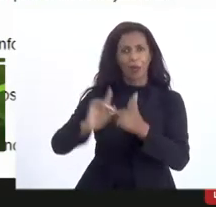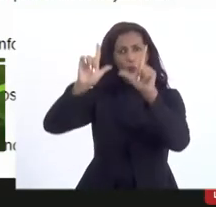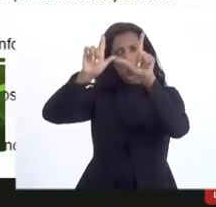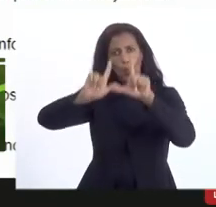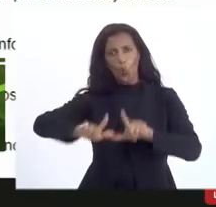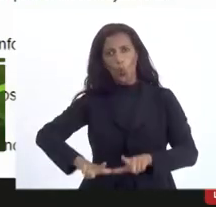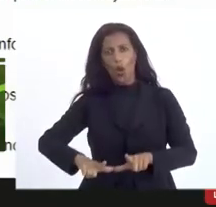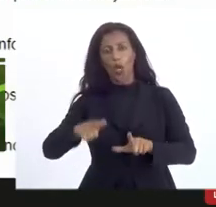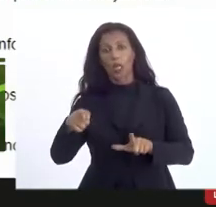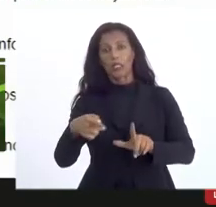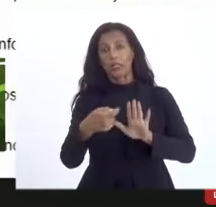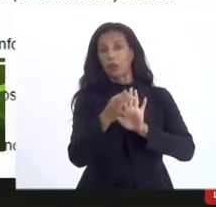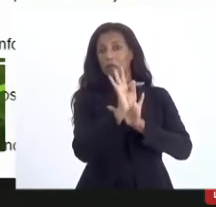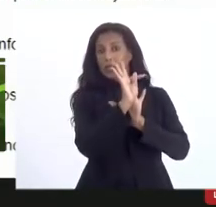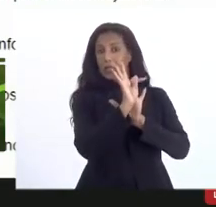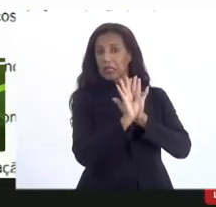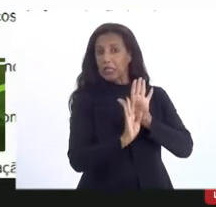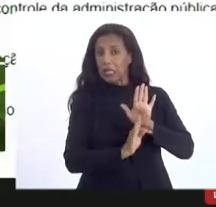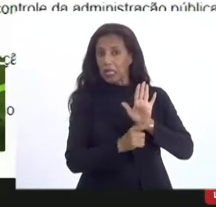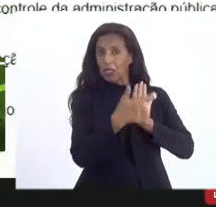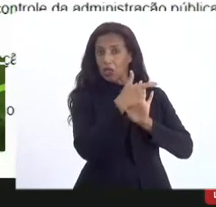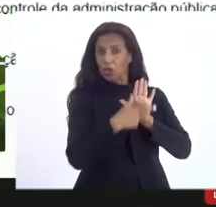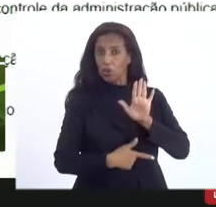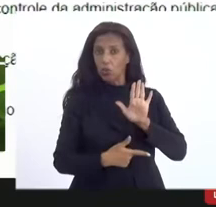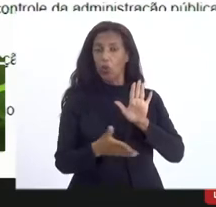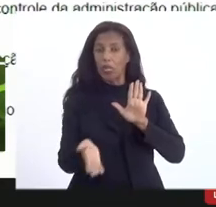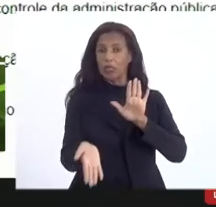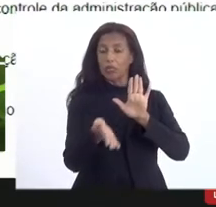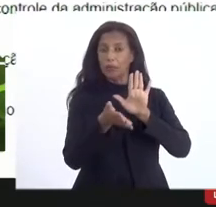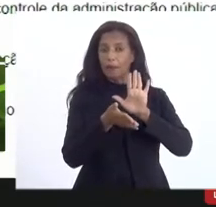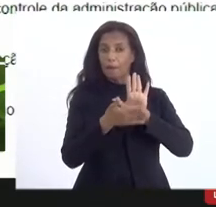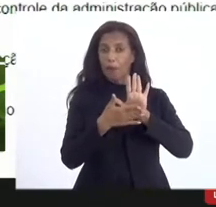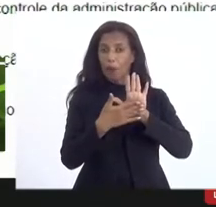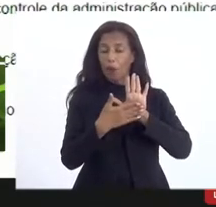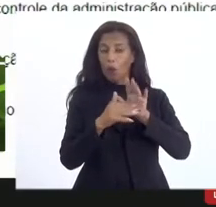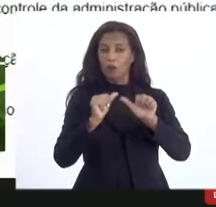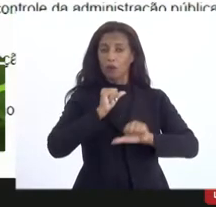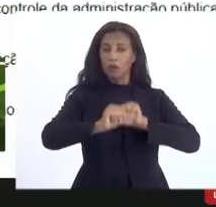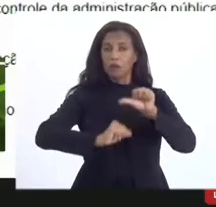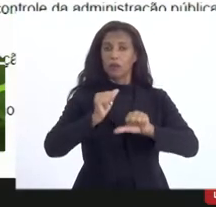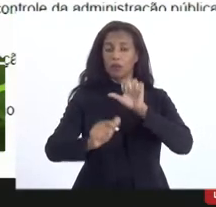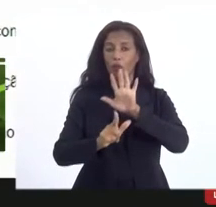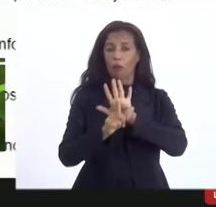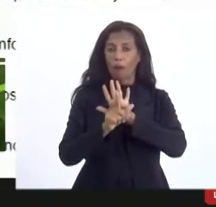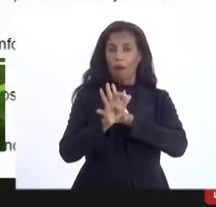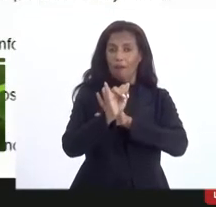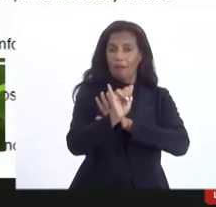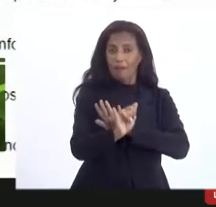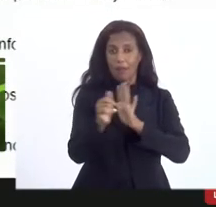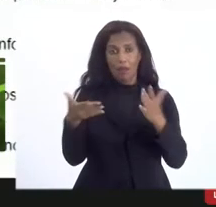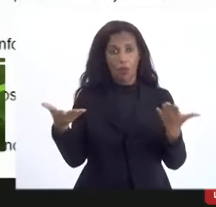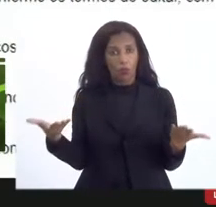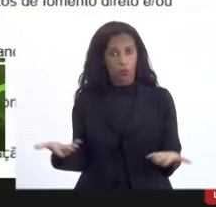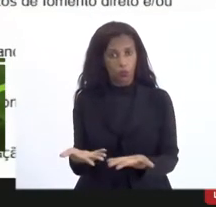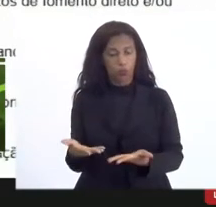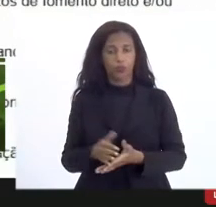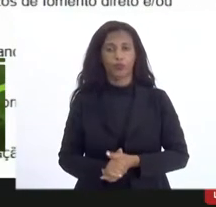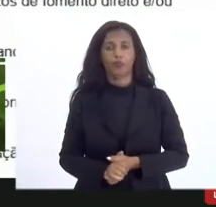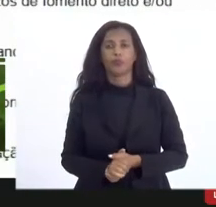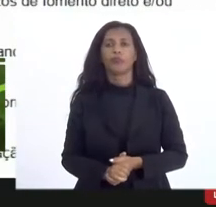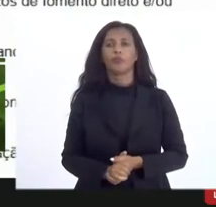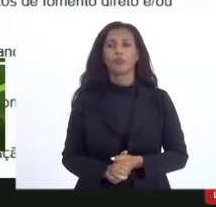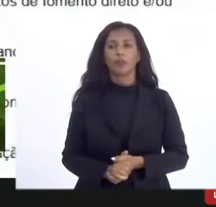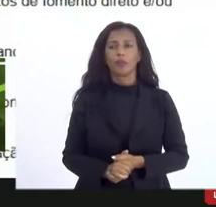esse texto dispõe por isso ele se propõe a ser colocar em lei e ser aprimorado hoje dispõe sobre